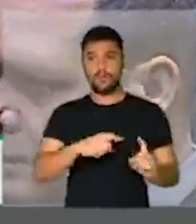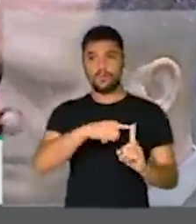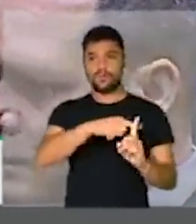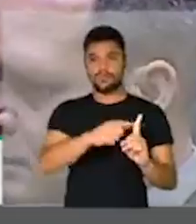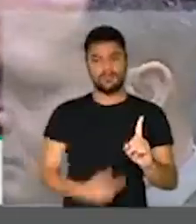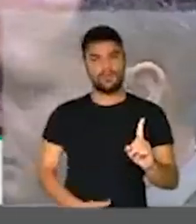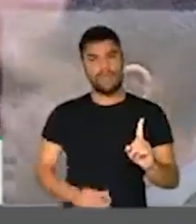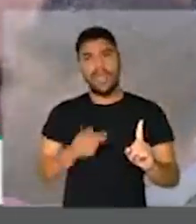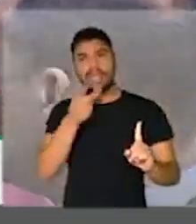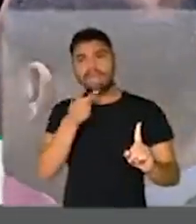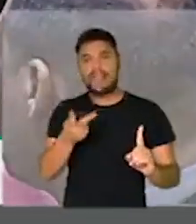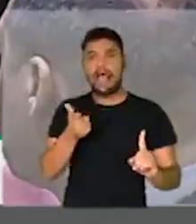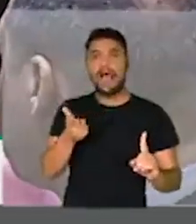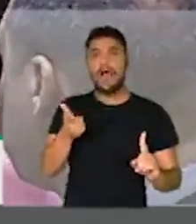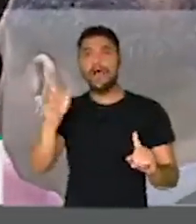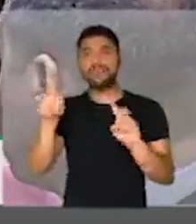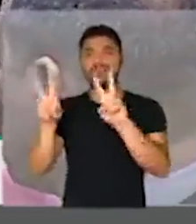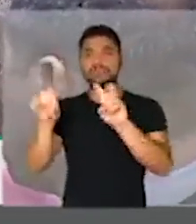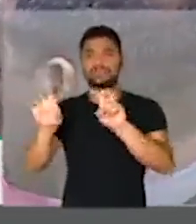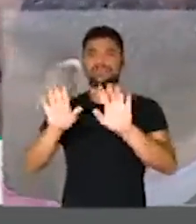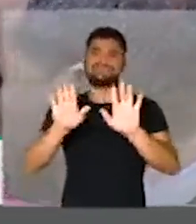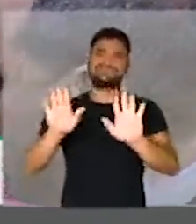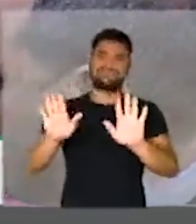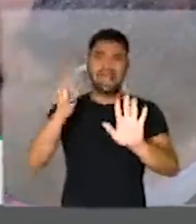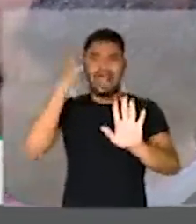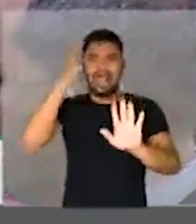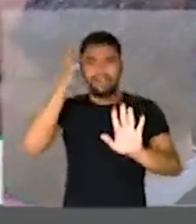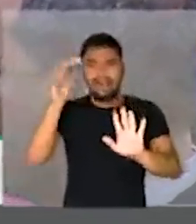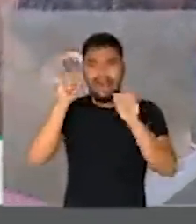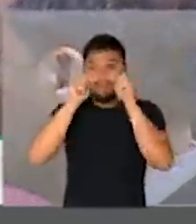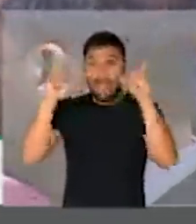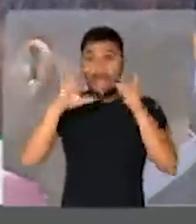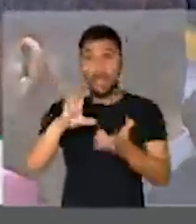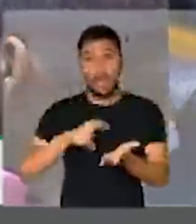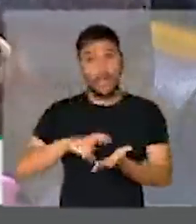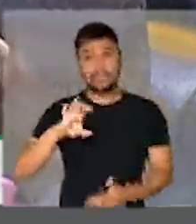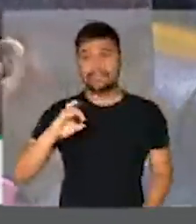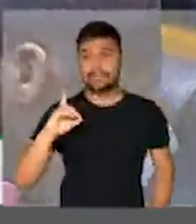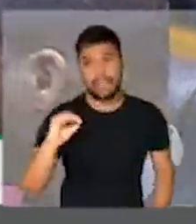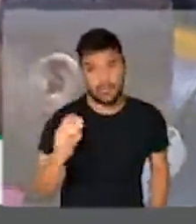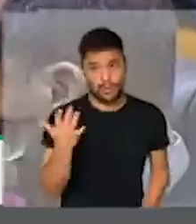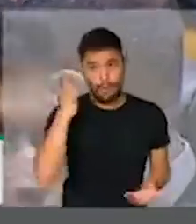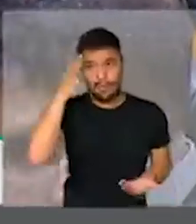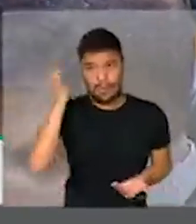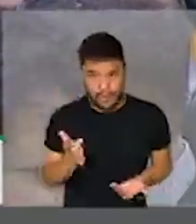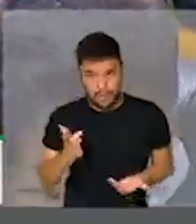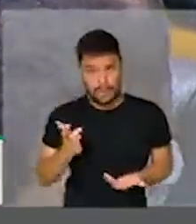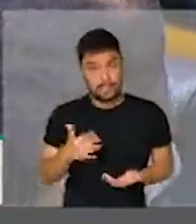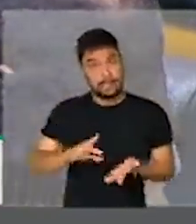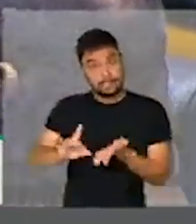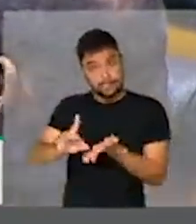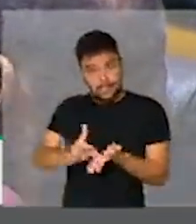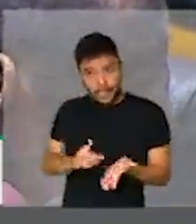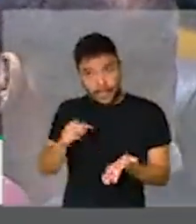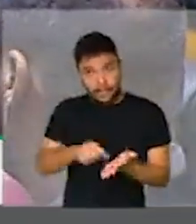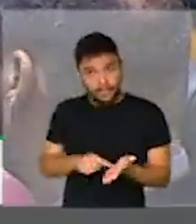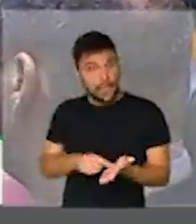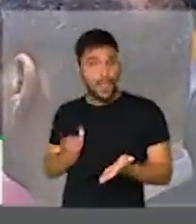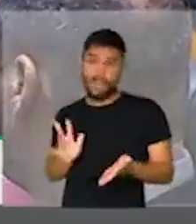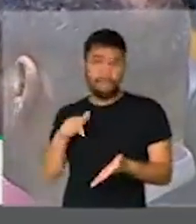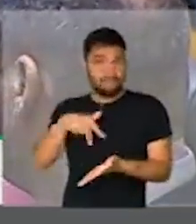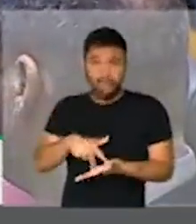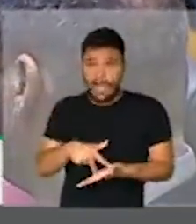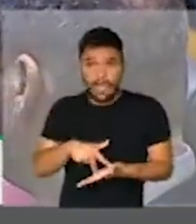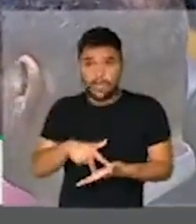Quer falar sobre outro assunto? Acorda cedo amanhã. Eu sei que é difícil para vocês, mas acorda cedo amanhã, se inscreve e